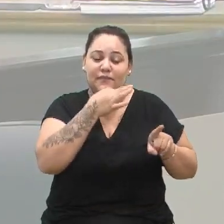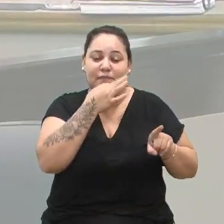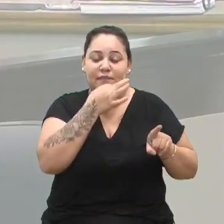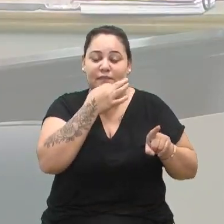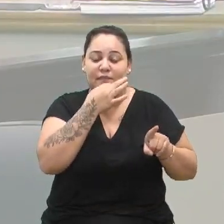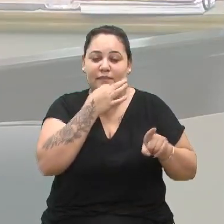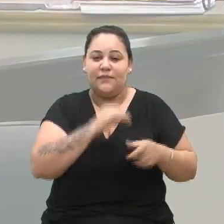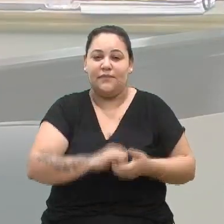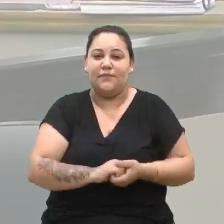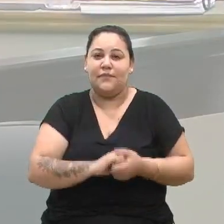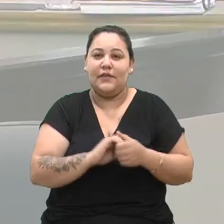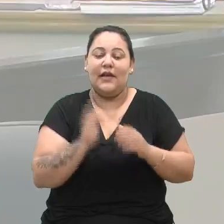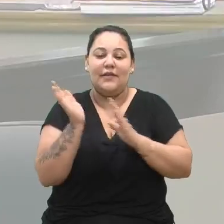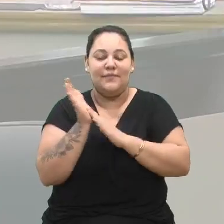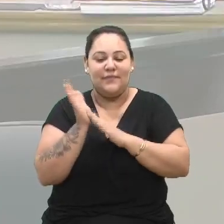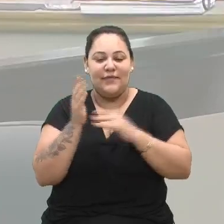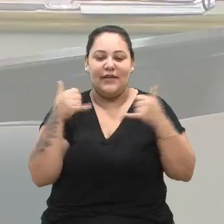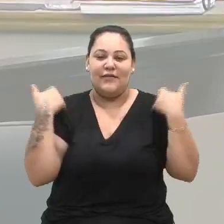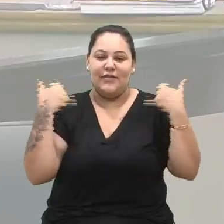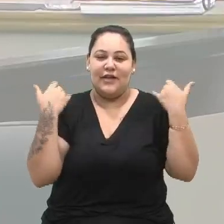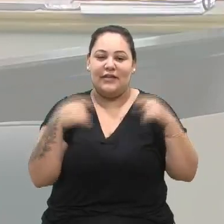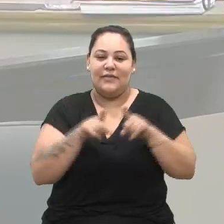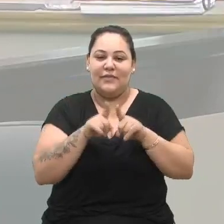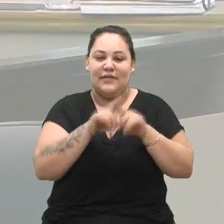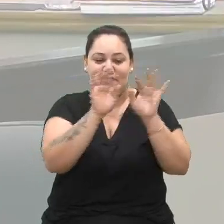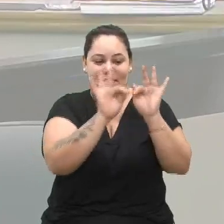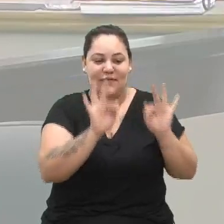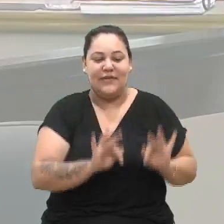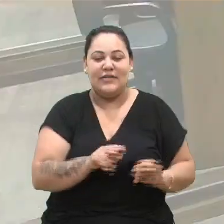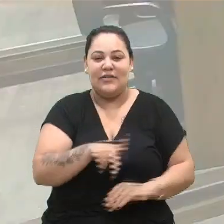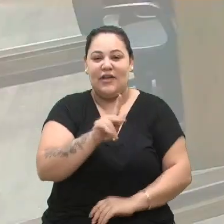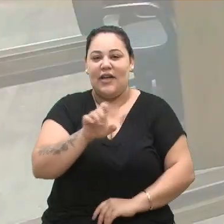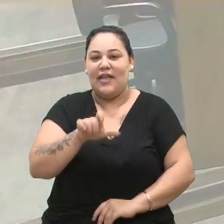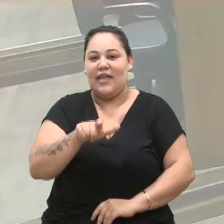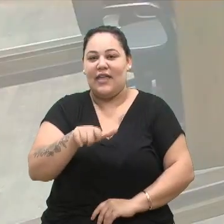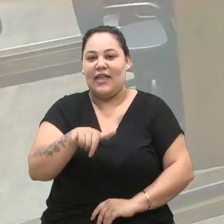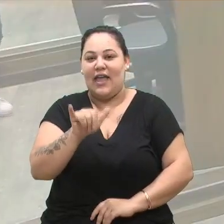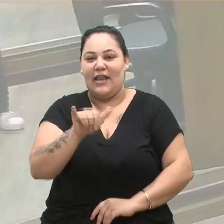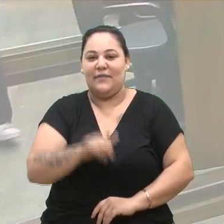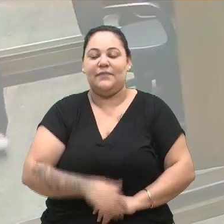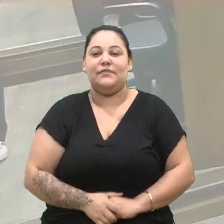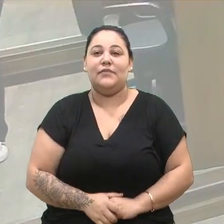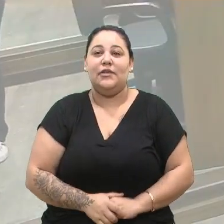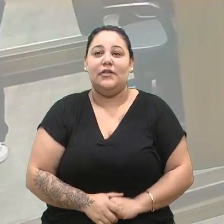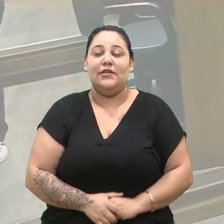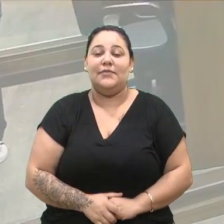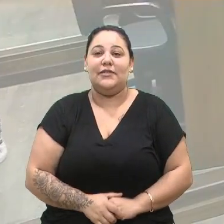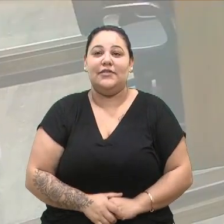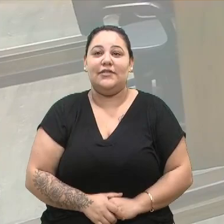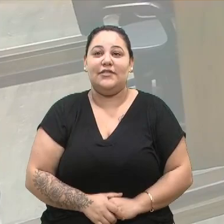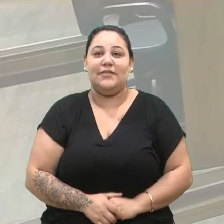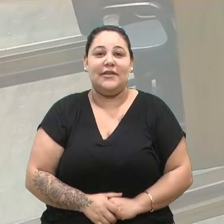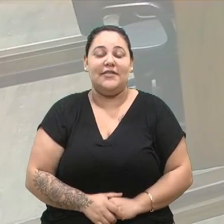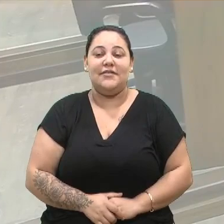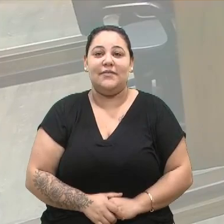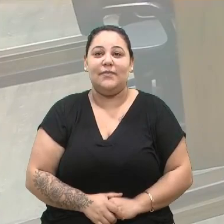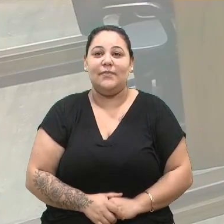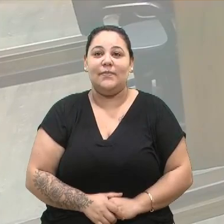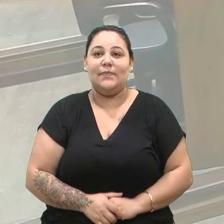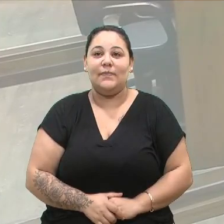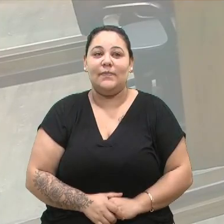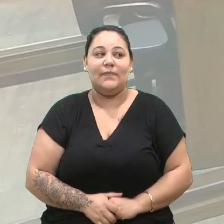em festa hoje também. Felicidades a Kelly Jimenez. Era isso, senhora presidente. Obrigada, vereador.